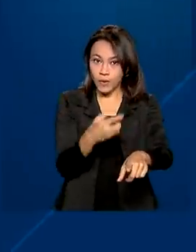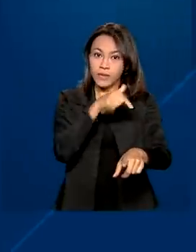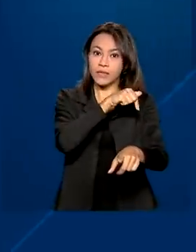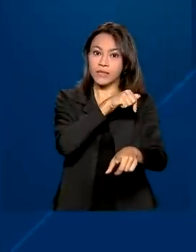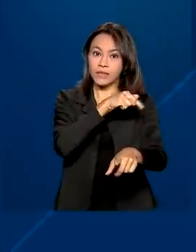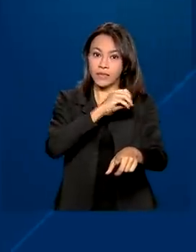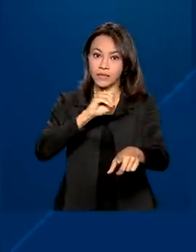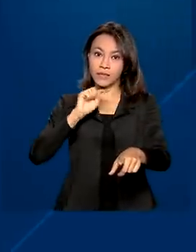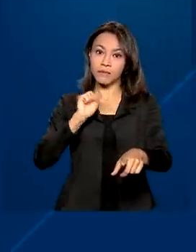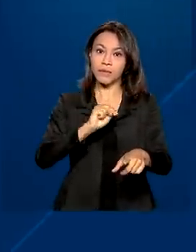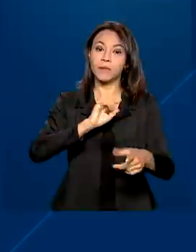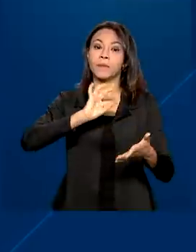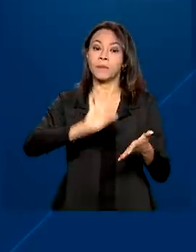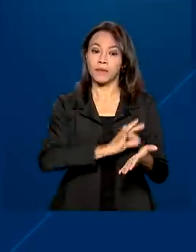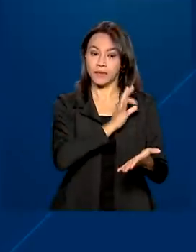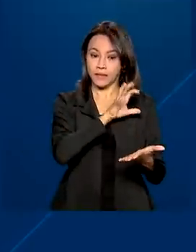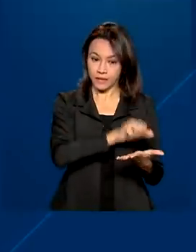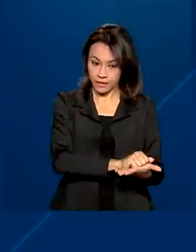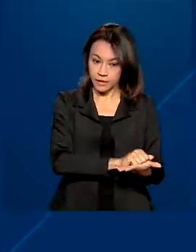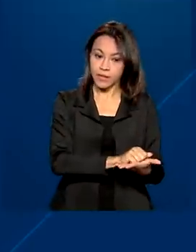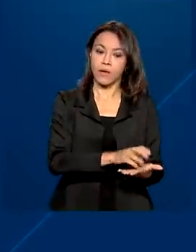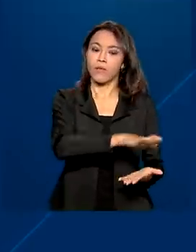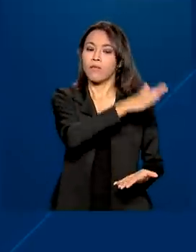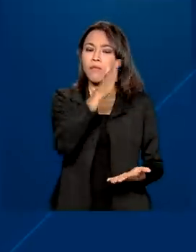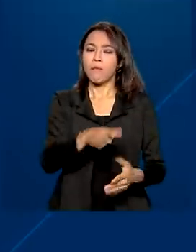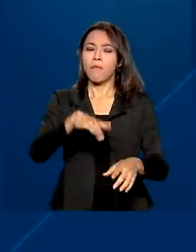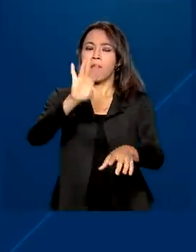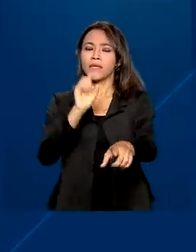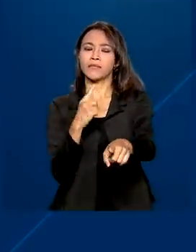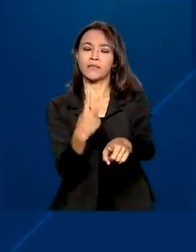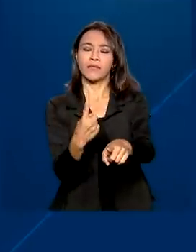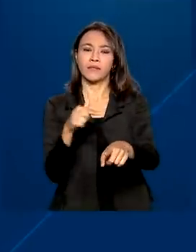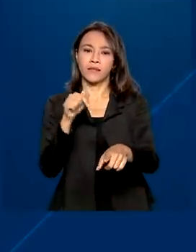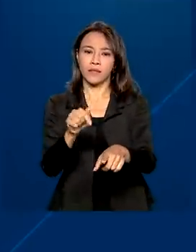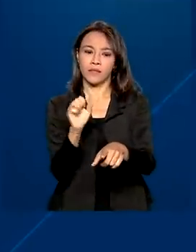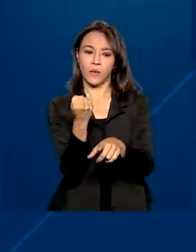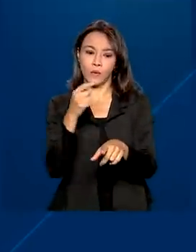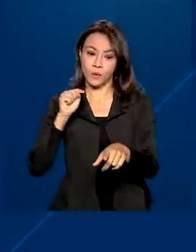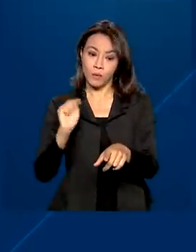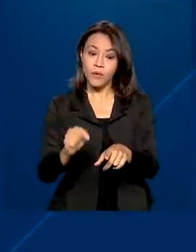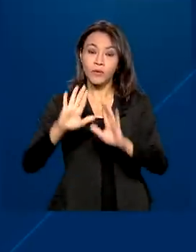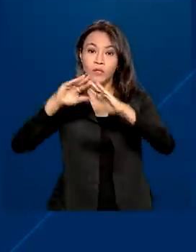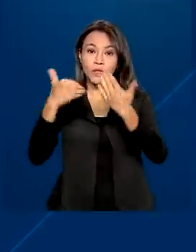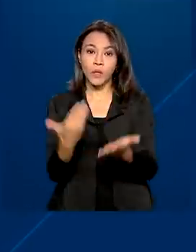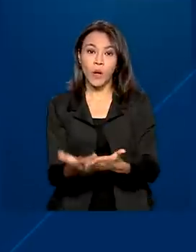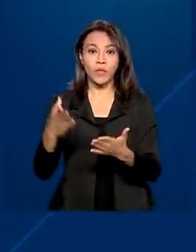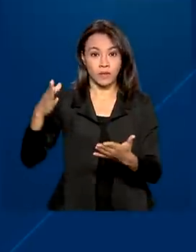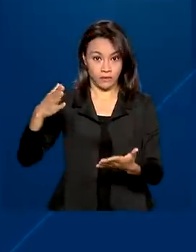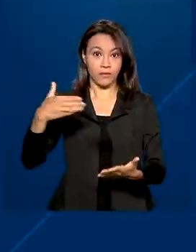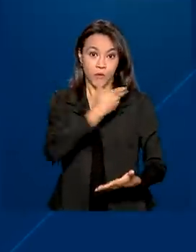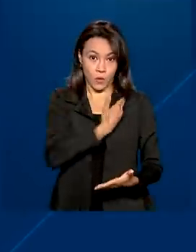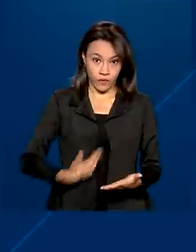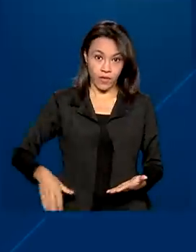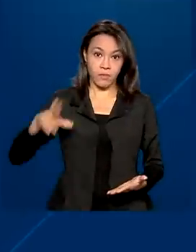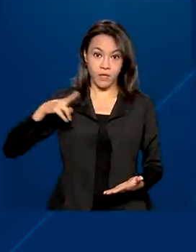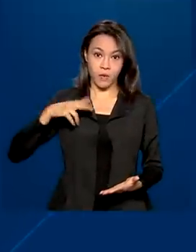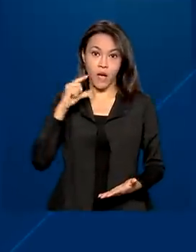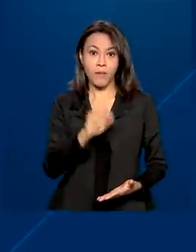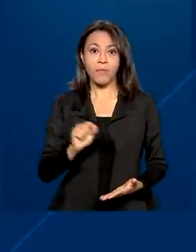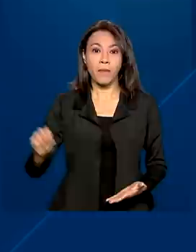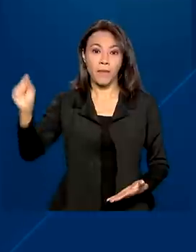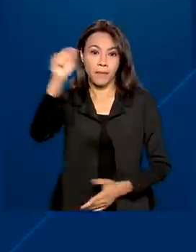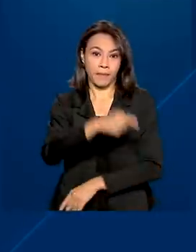700 mil matrículas nas mais de 178 mil escolas públicas e particulares do ensino